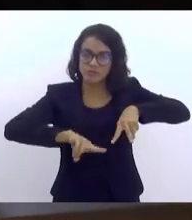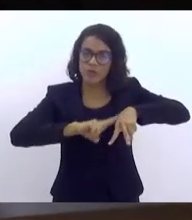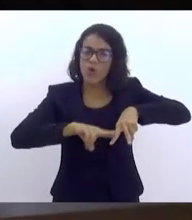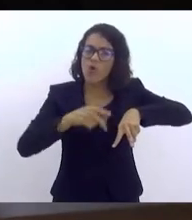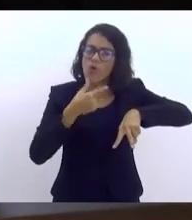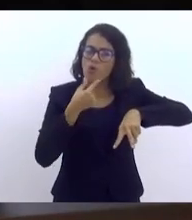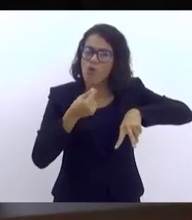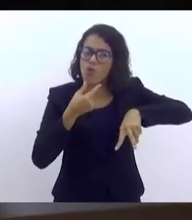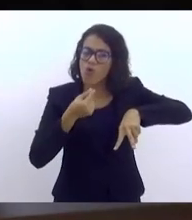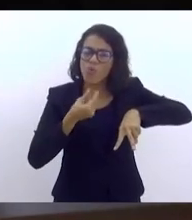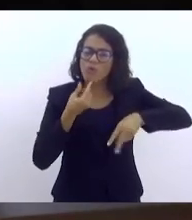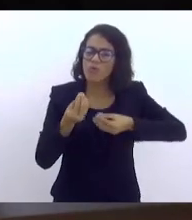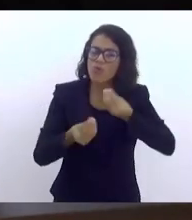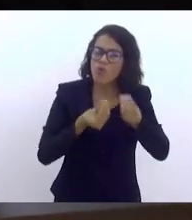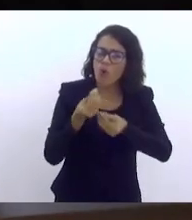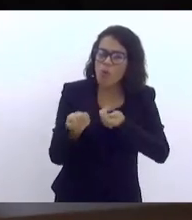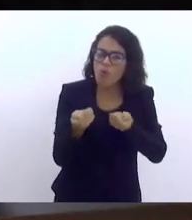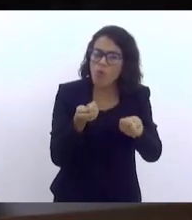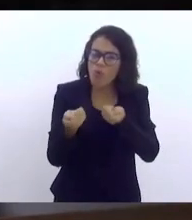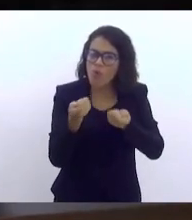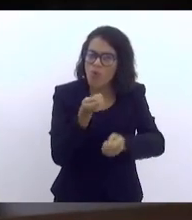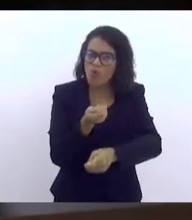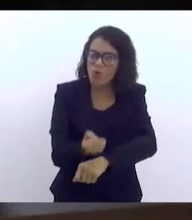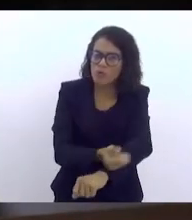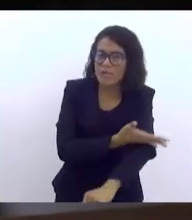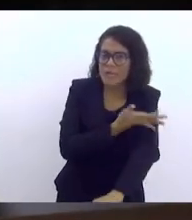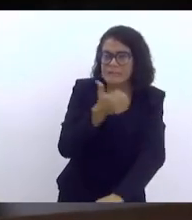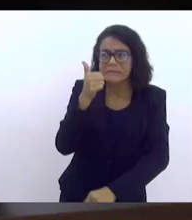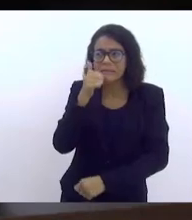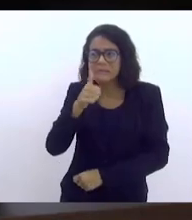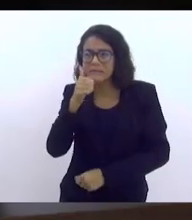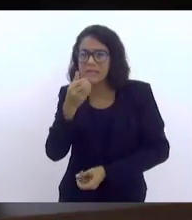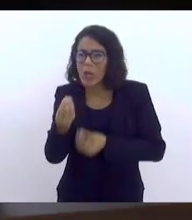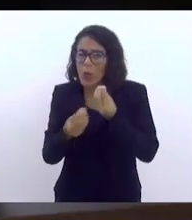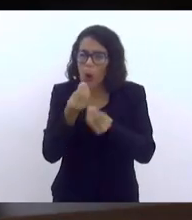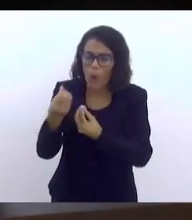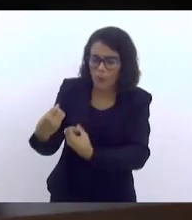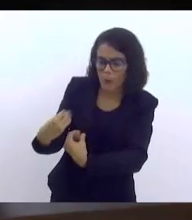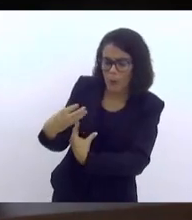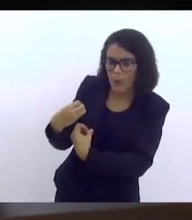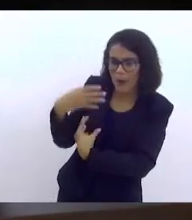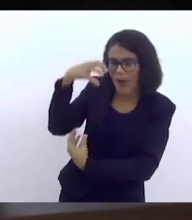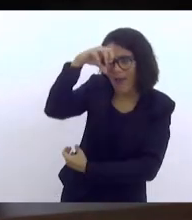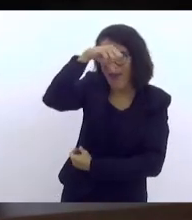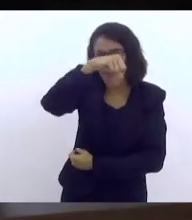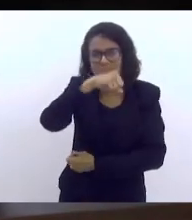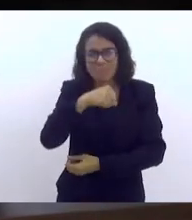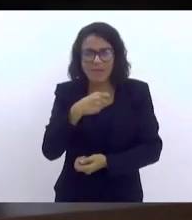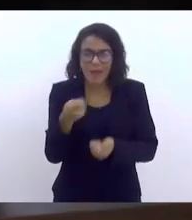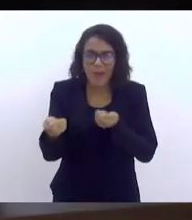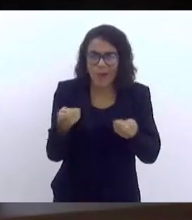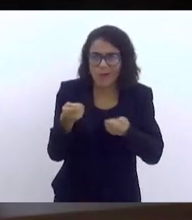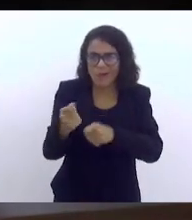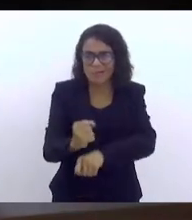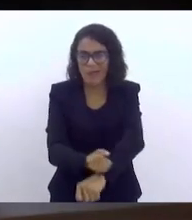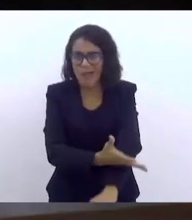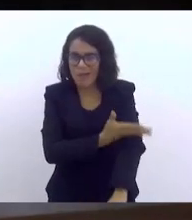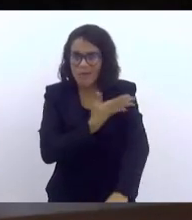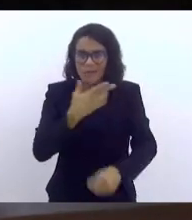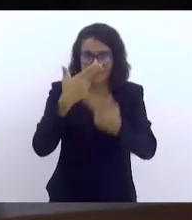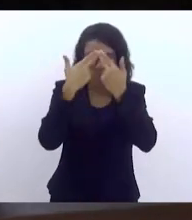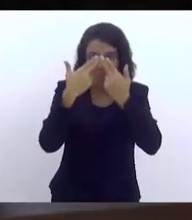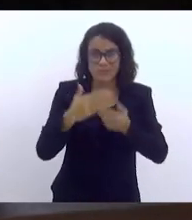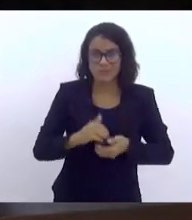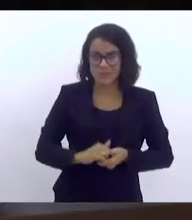meninos manejam as suas emoções e como é as meninas são ensinadas a manejar as suas emoções, suas frustrações, etc.